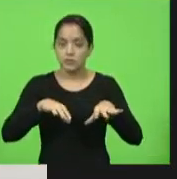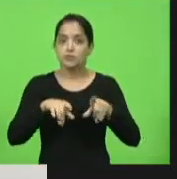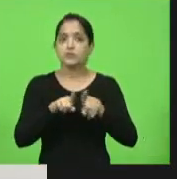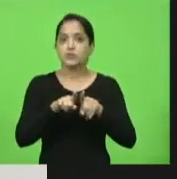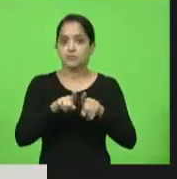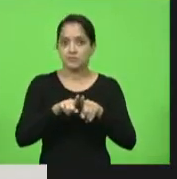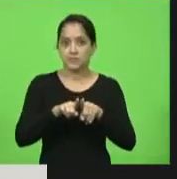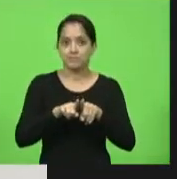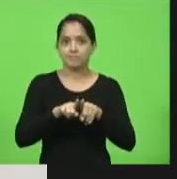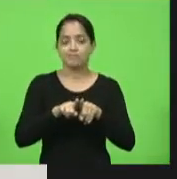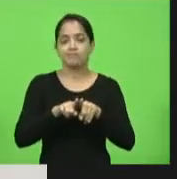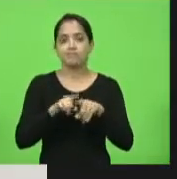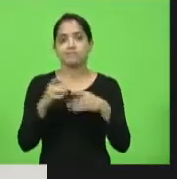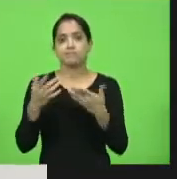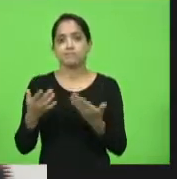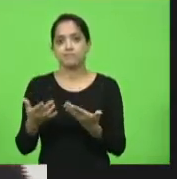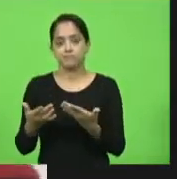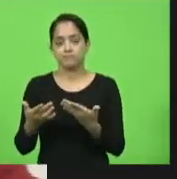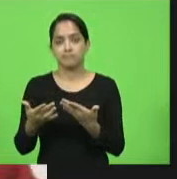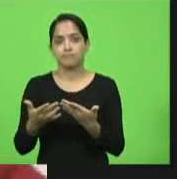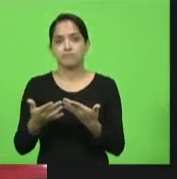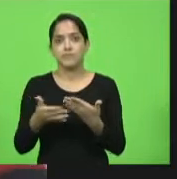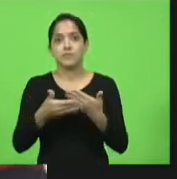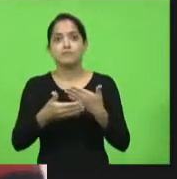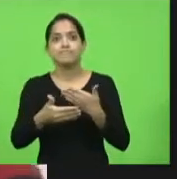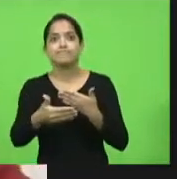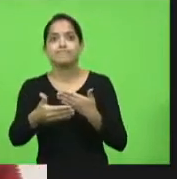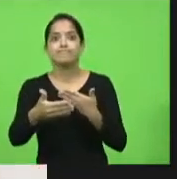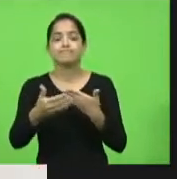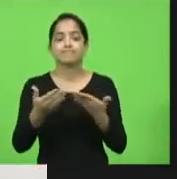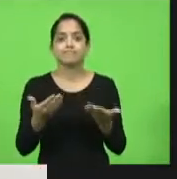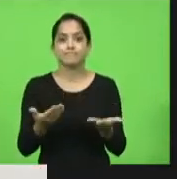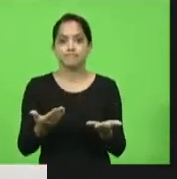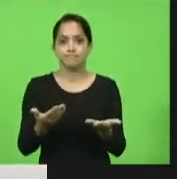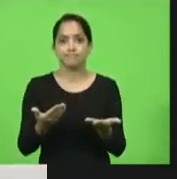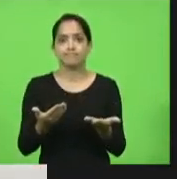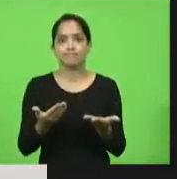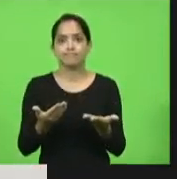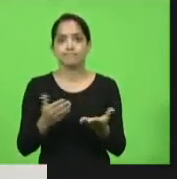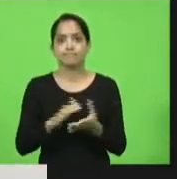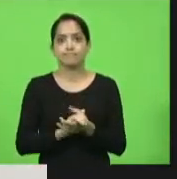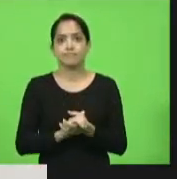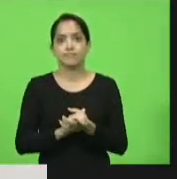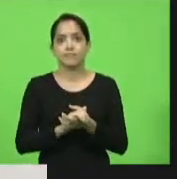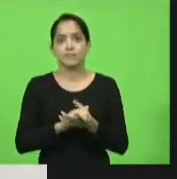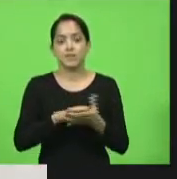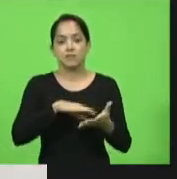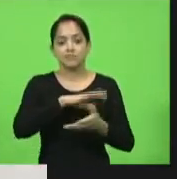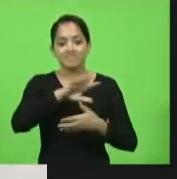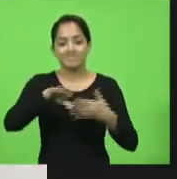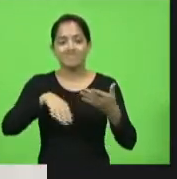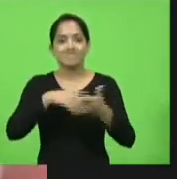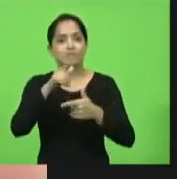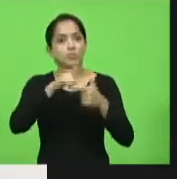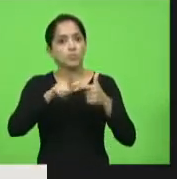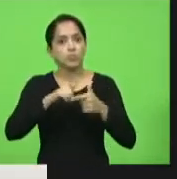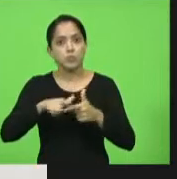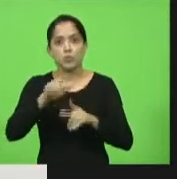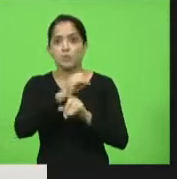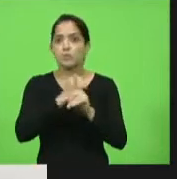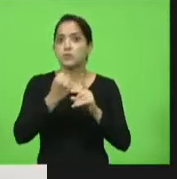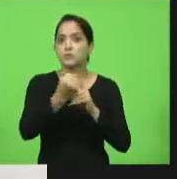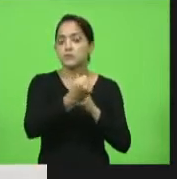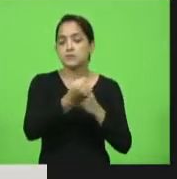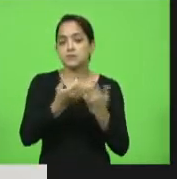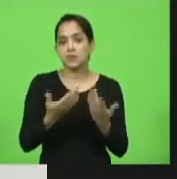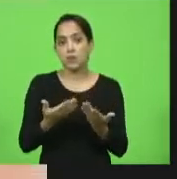uma situação de completa insolvência social. Nós já temos